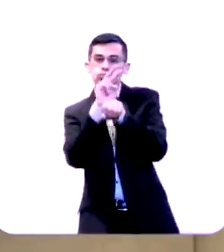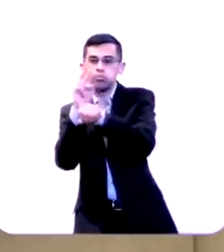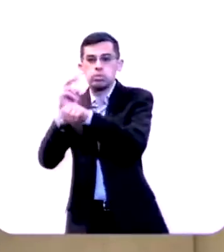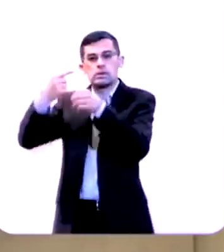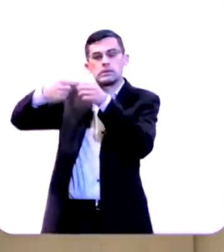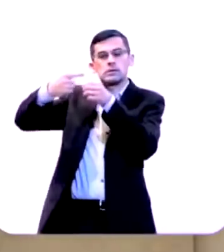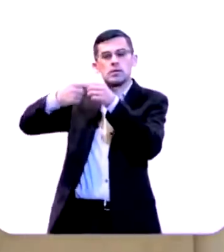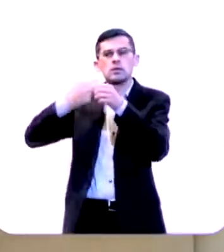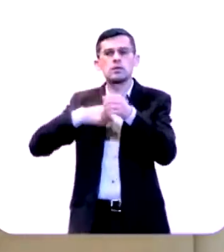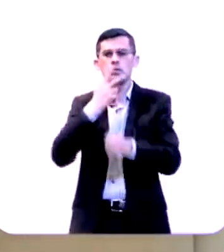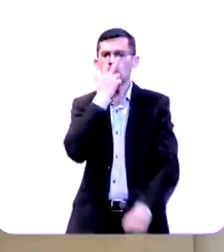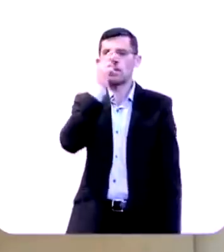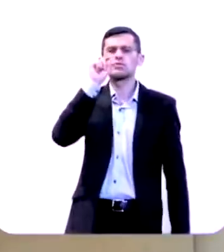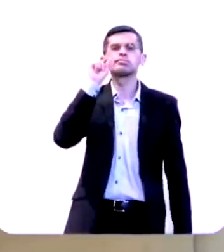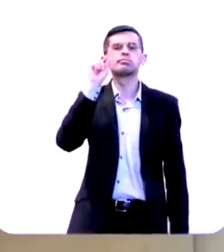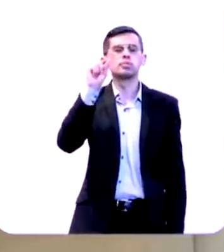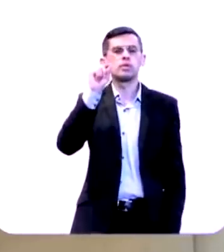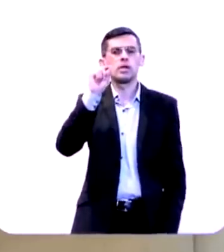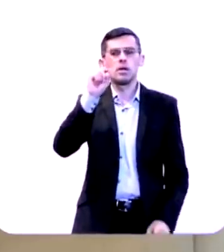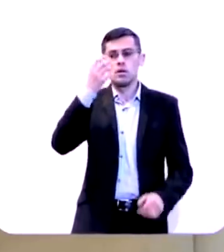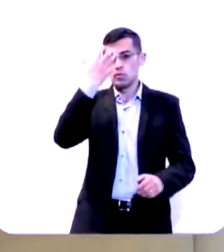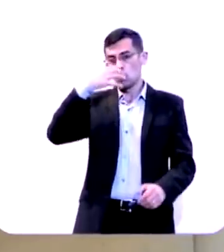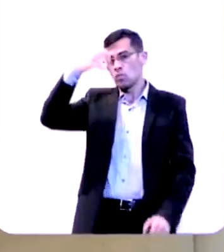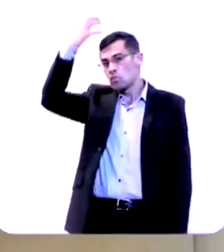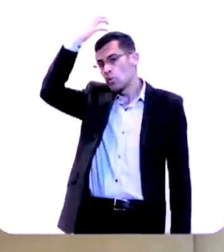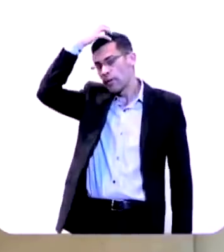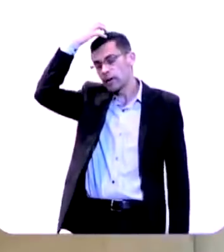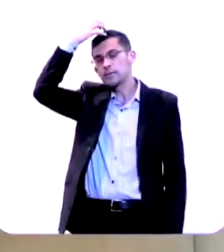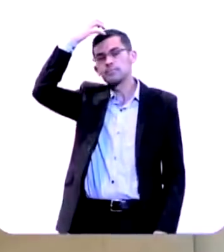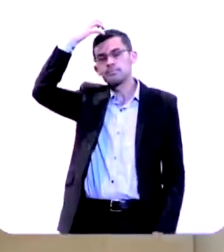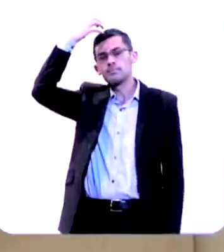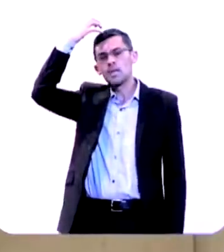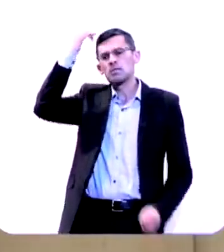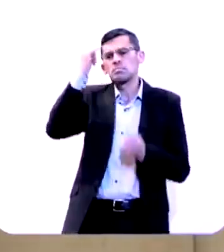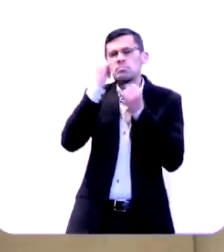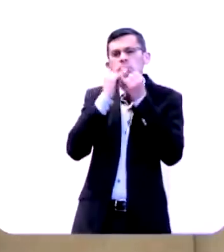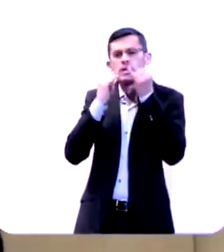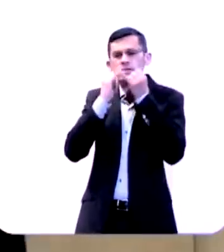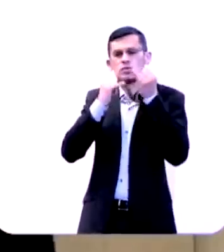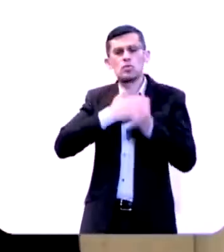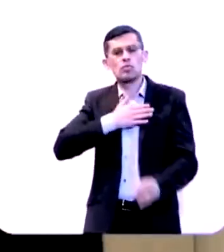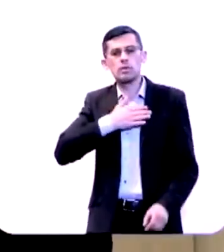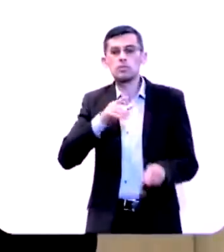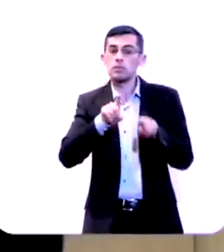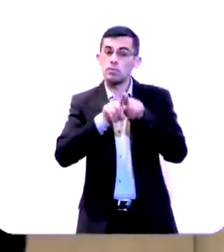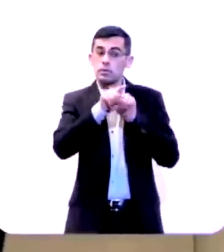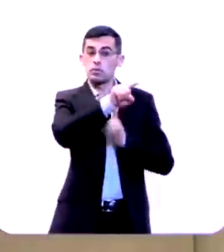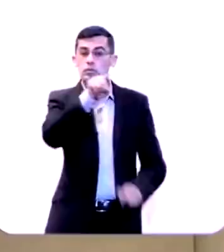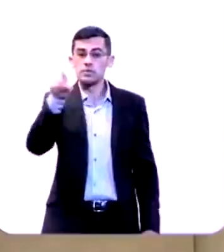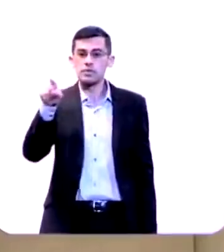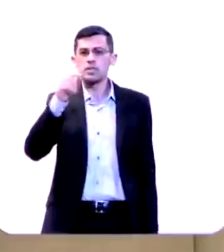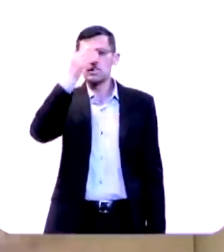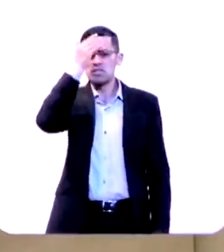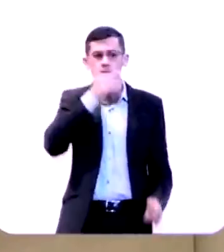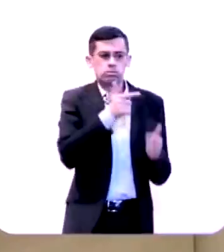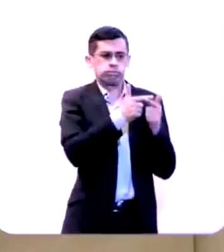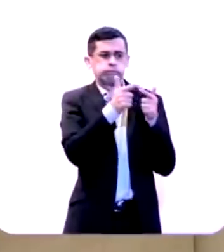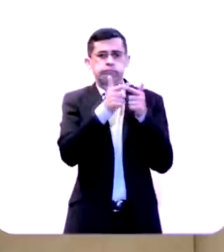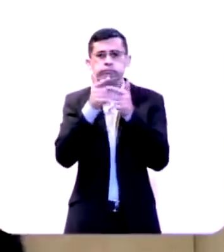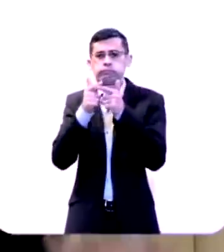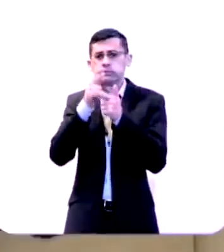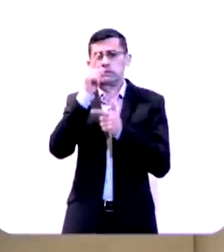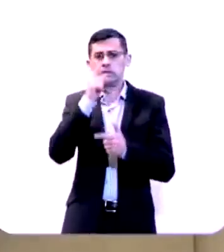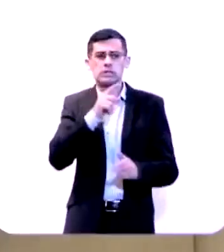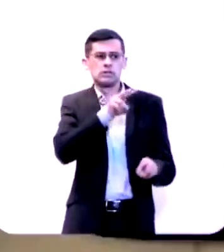cidade eu acho que Ezequias foi um rei muito parecido comigo com você diante dos problemas